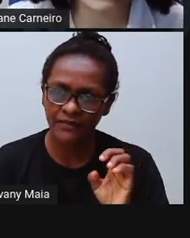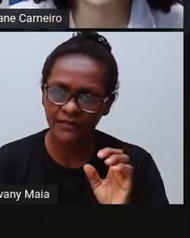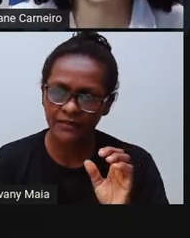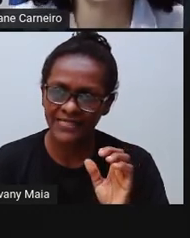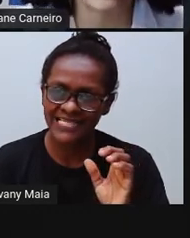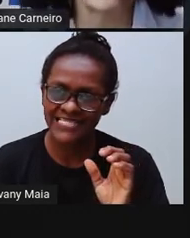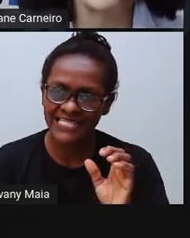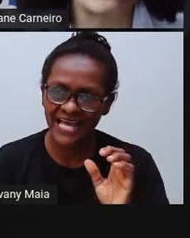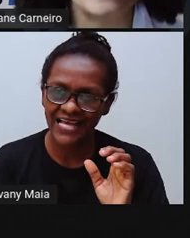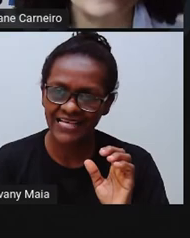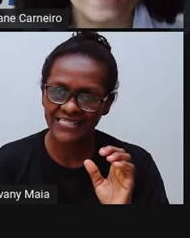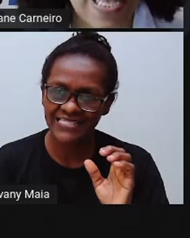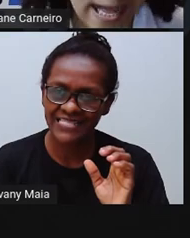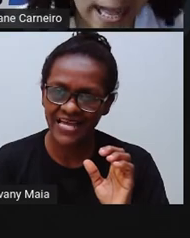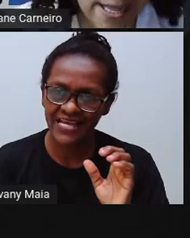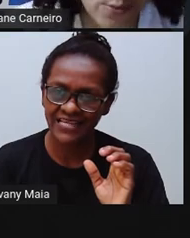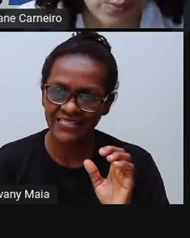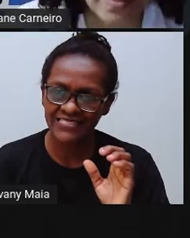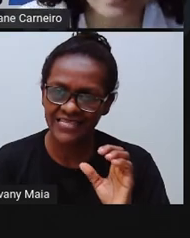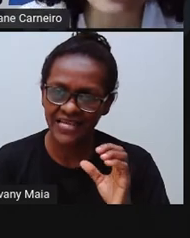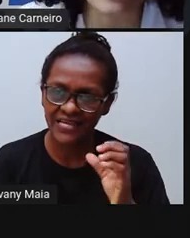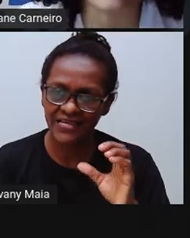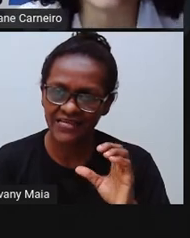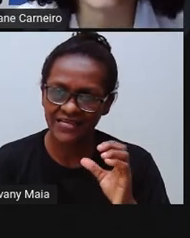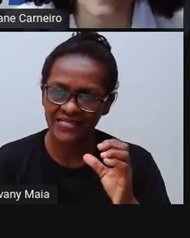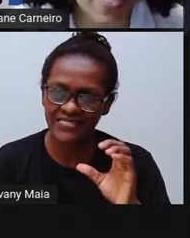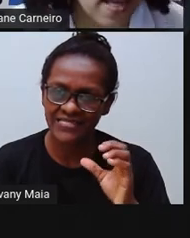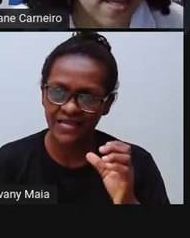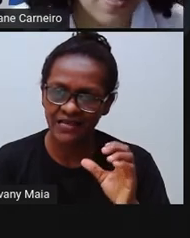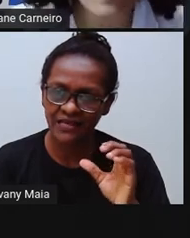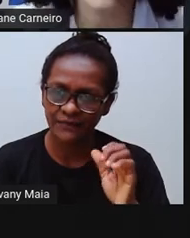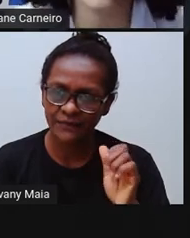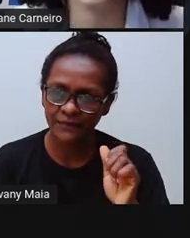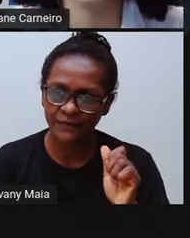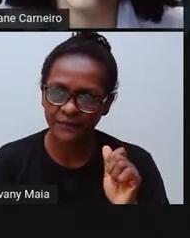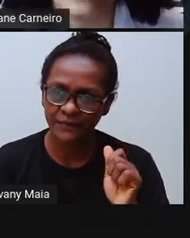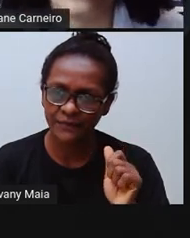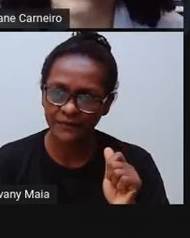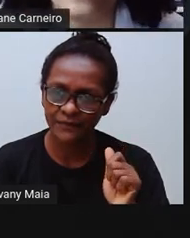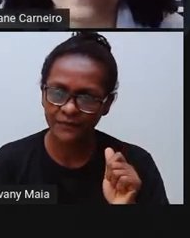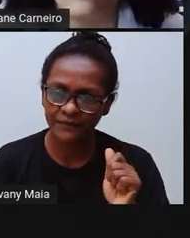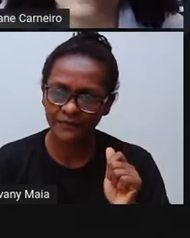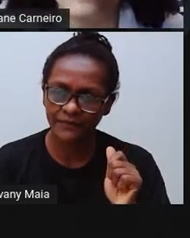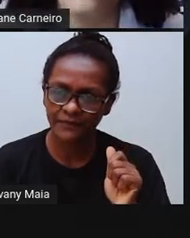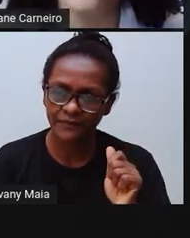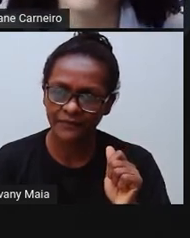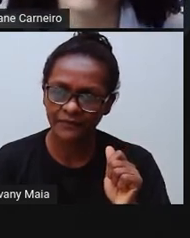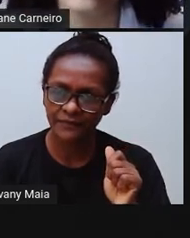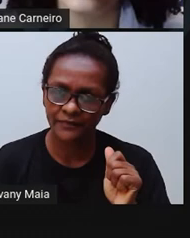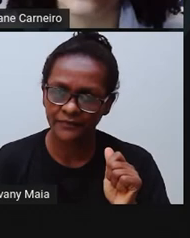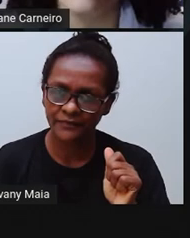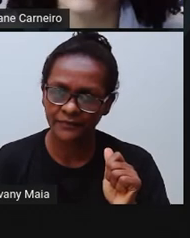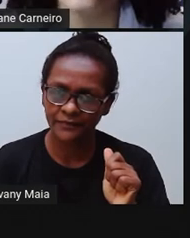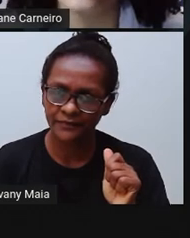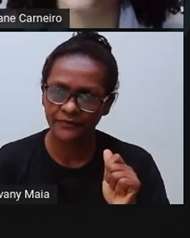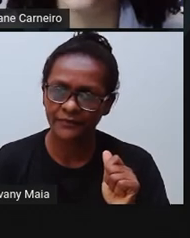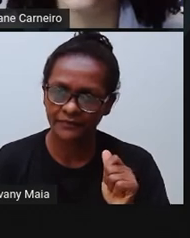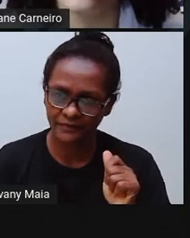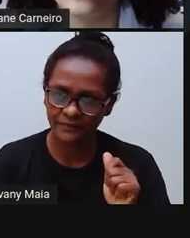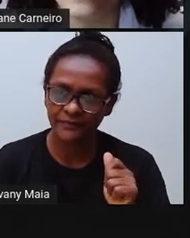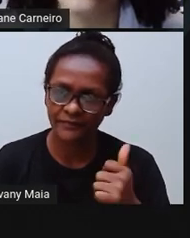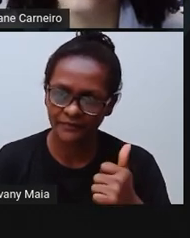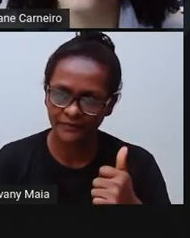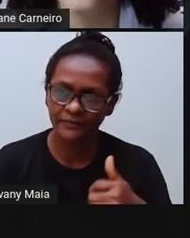Cá. Cá. Aí eu uso a sílaba C e a letra A. Quebra. Cabeça.